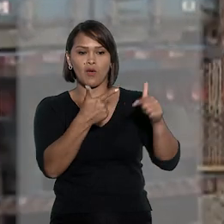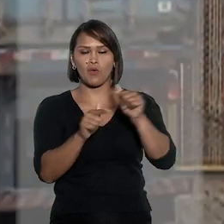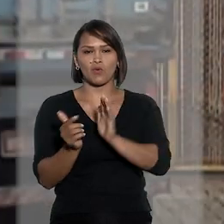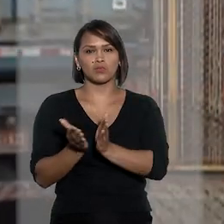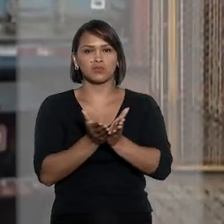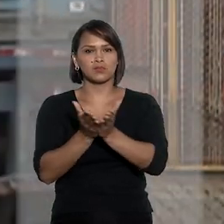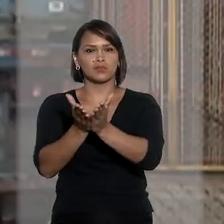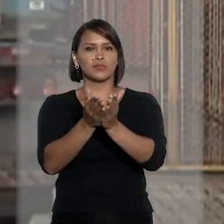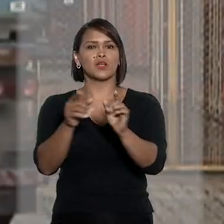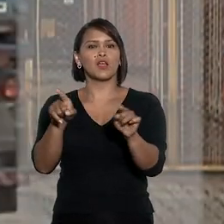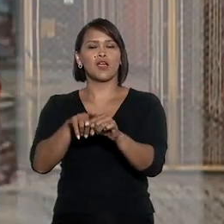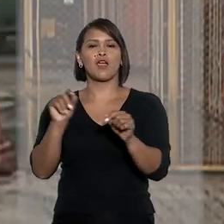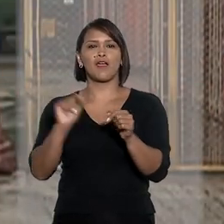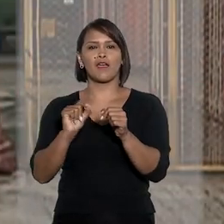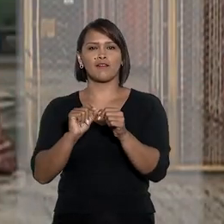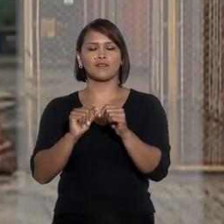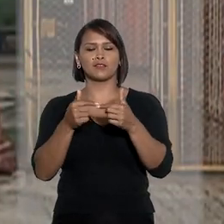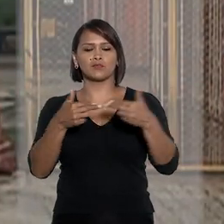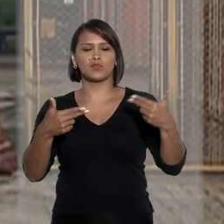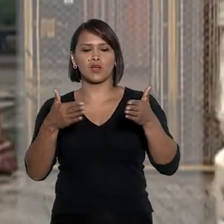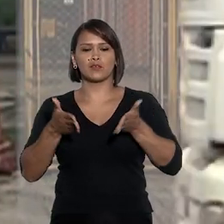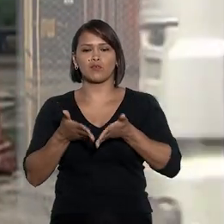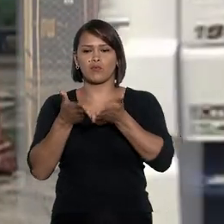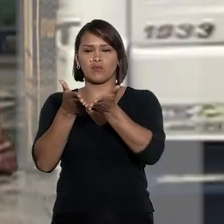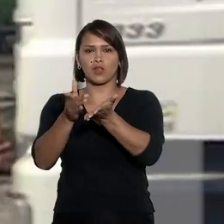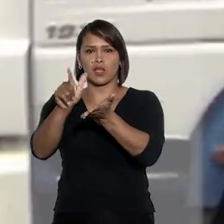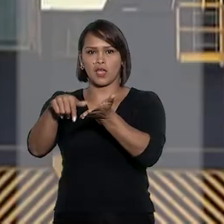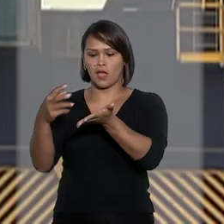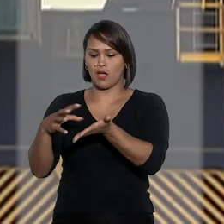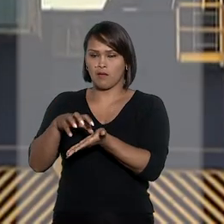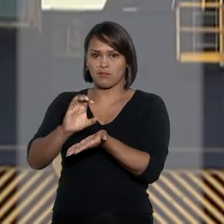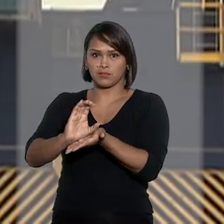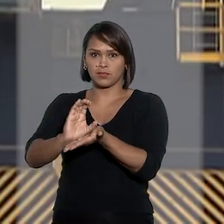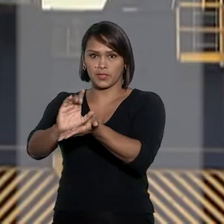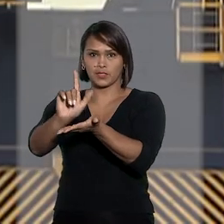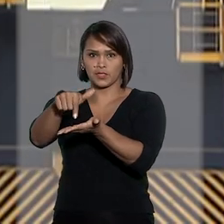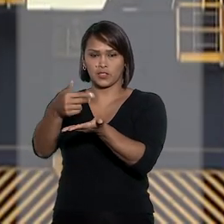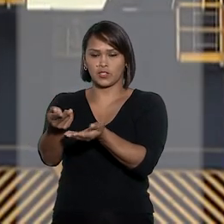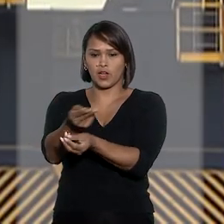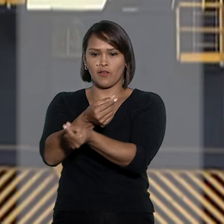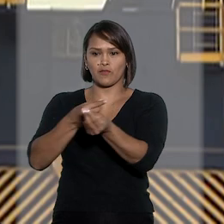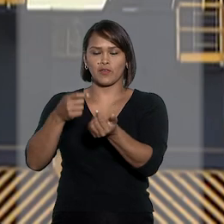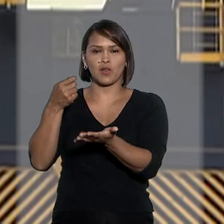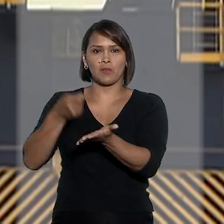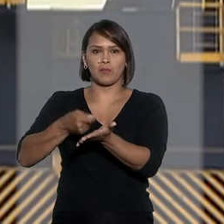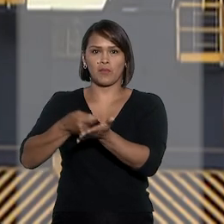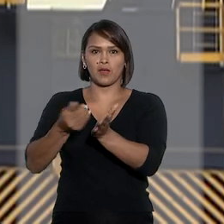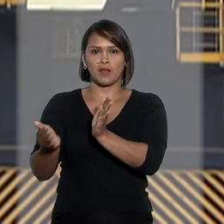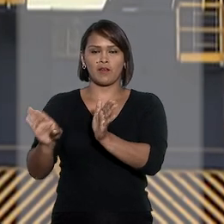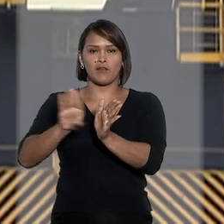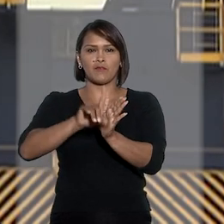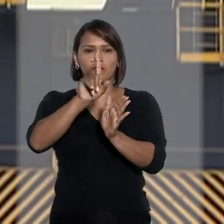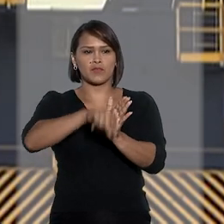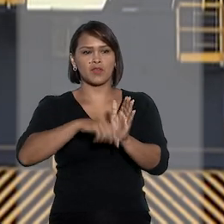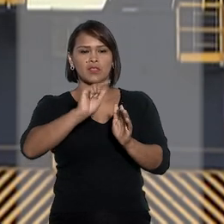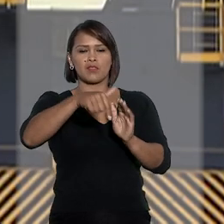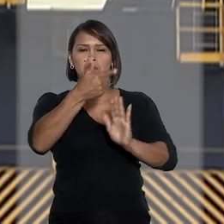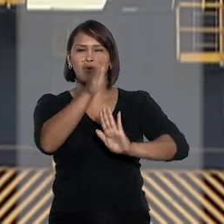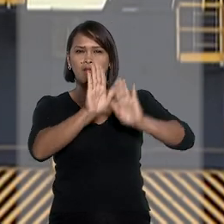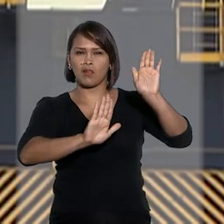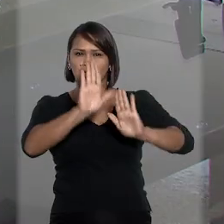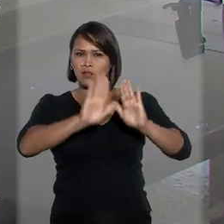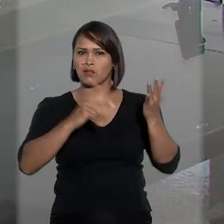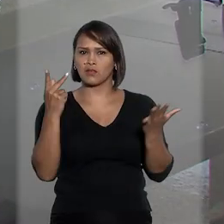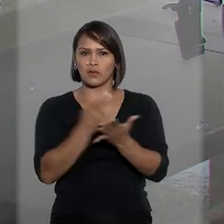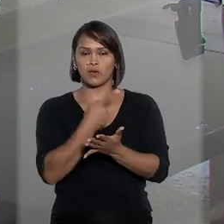operadores portuários que realizam operações de descarga por meio de contrato de arrendamento transitório firmado depois de